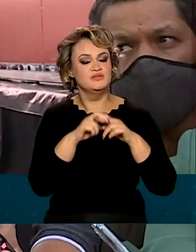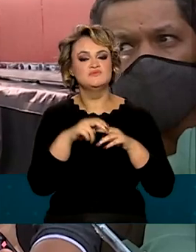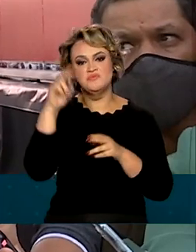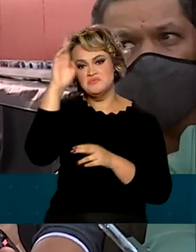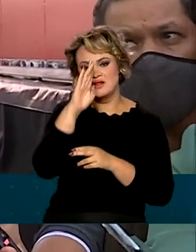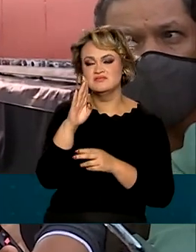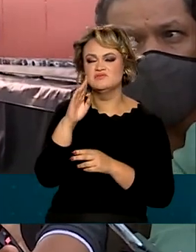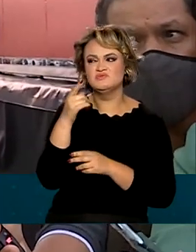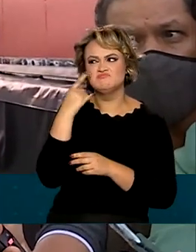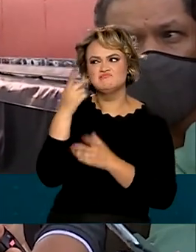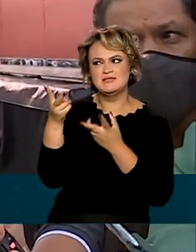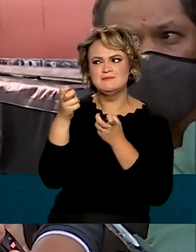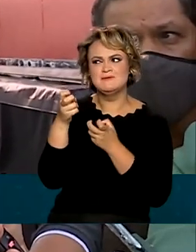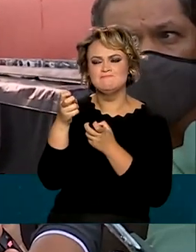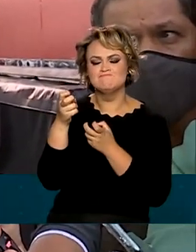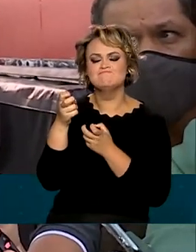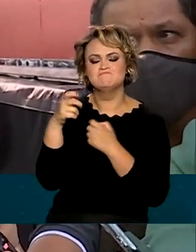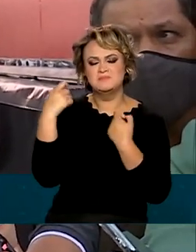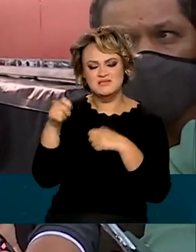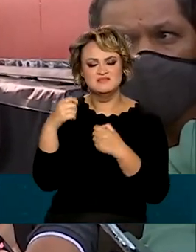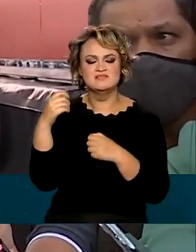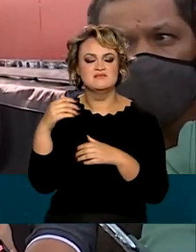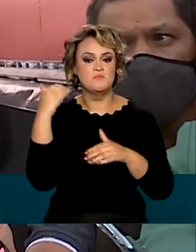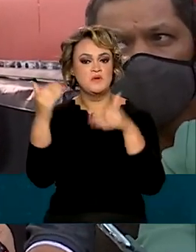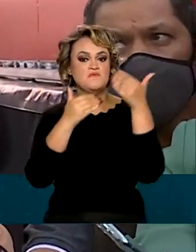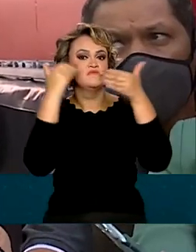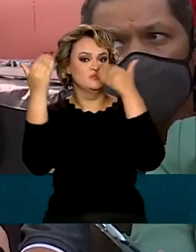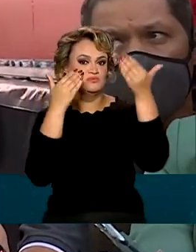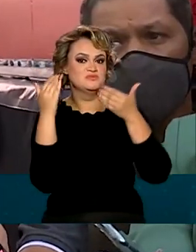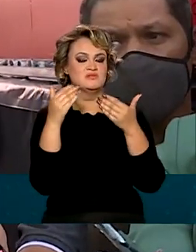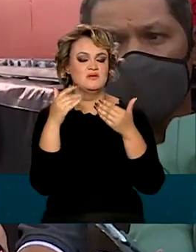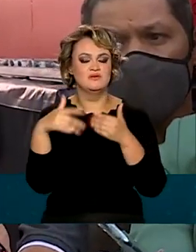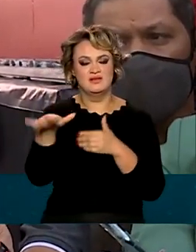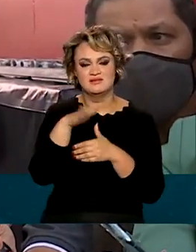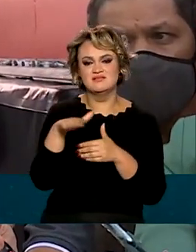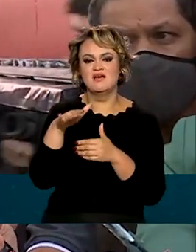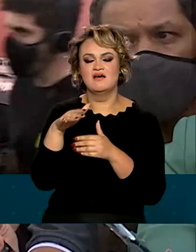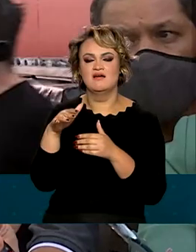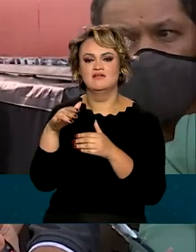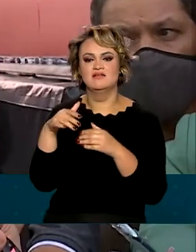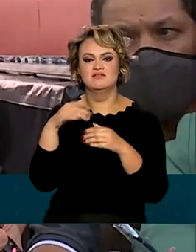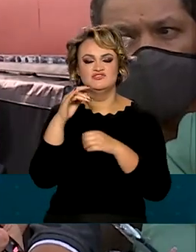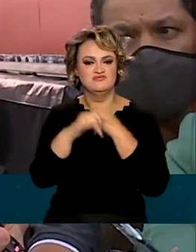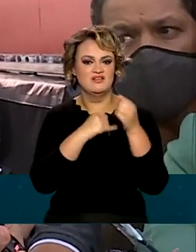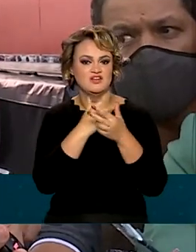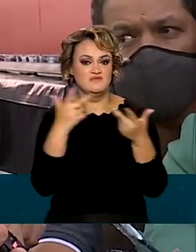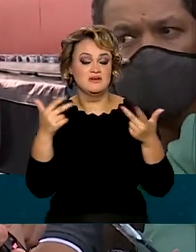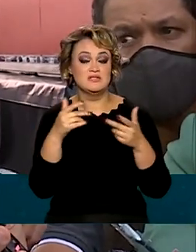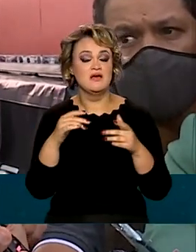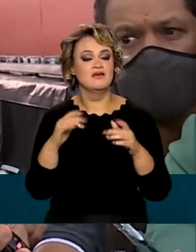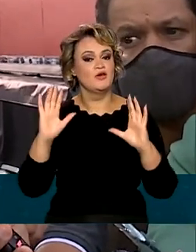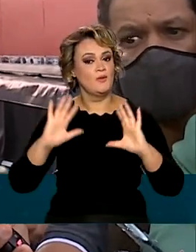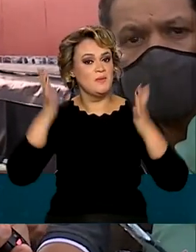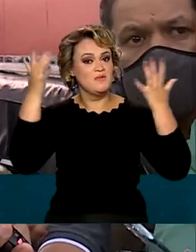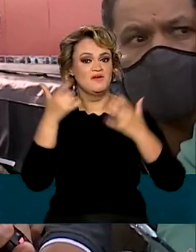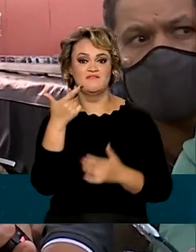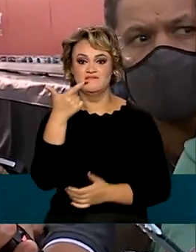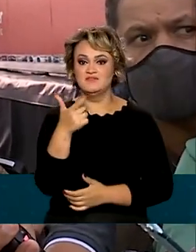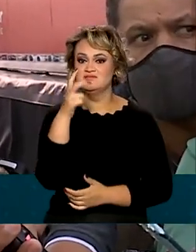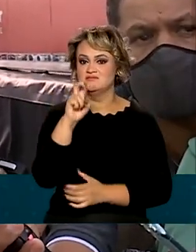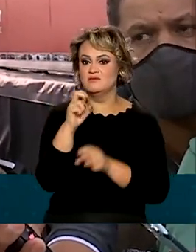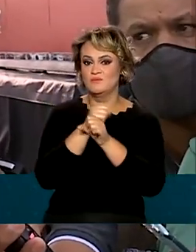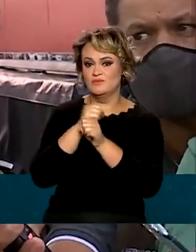a importância de um setor, na relevância do setor de telecom. E hoje a comemora 25 anos, comemora também